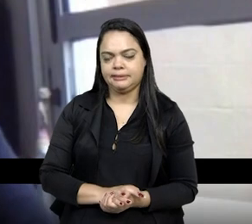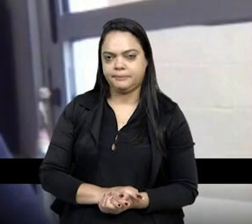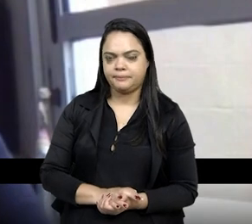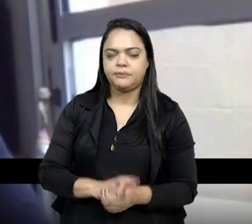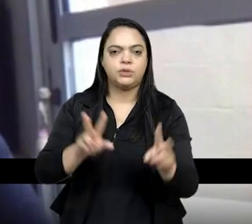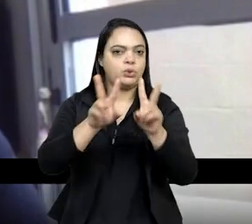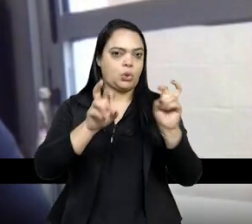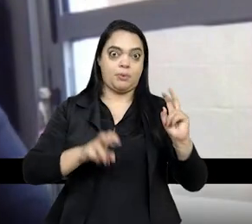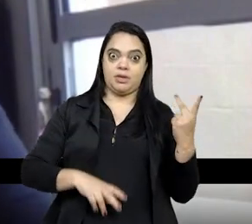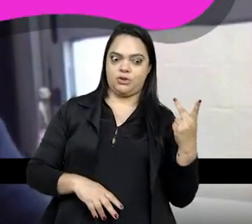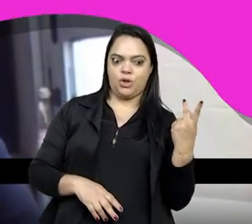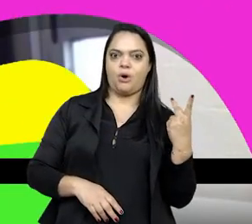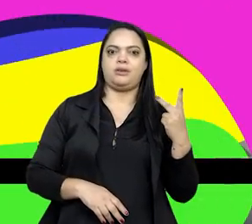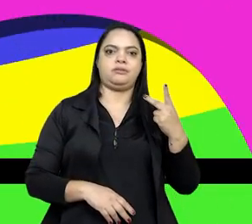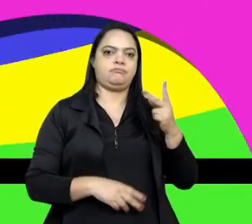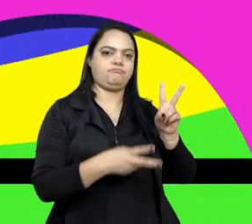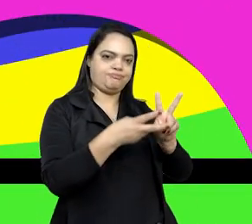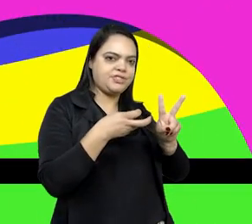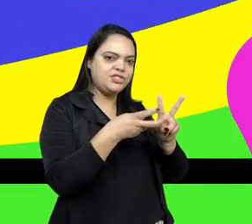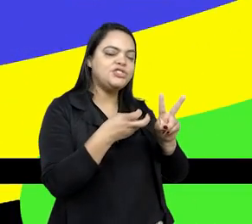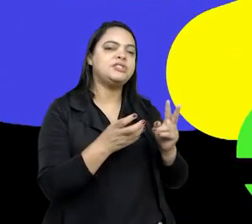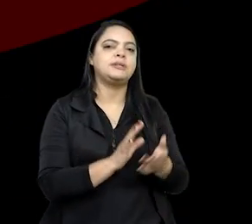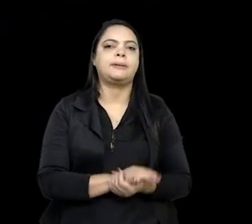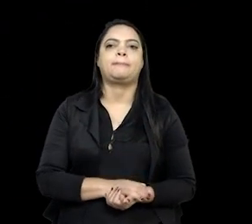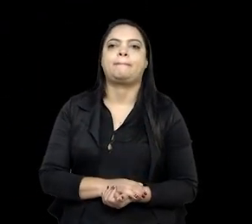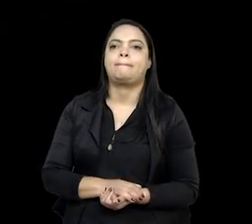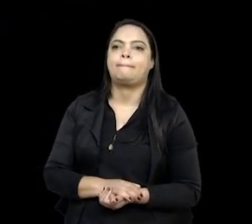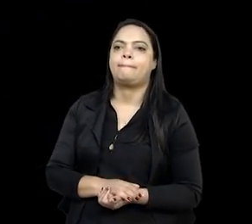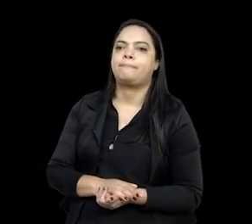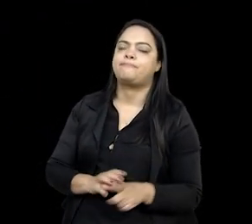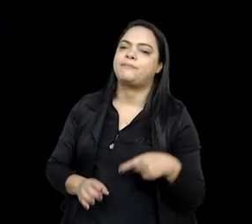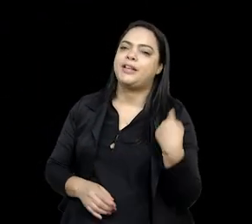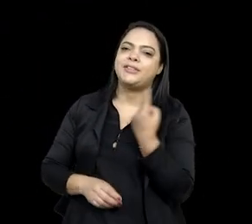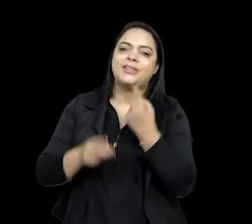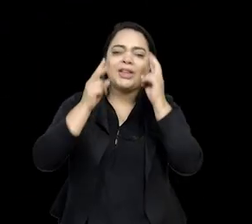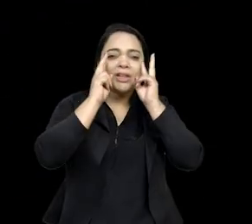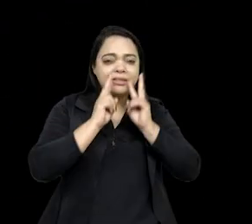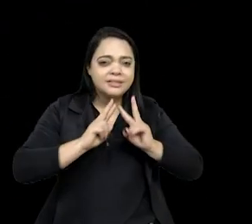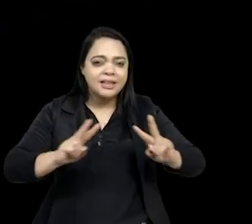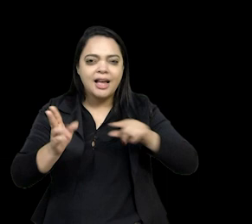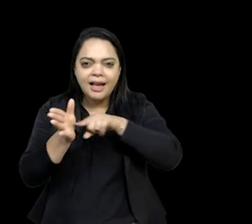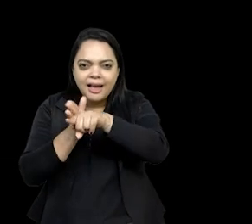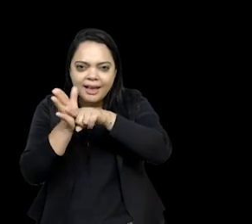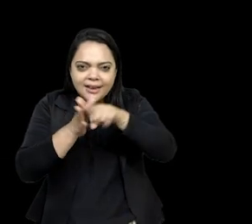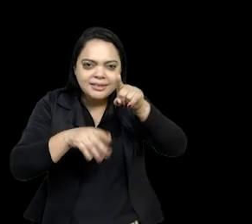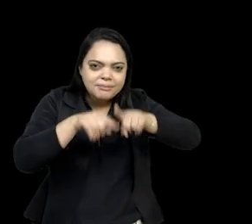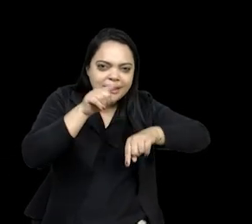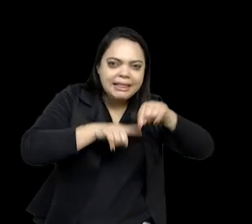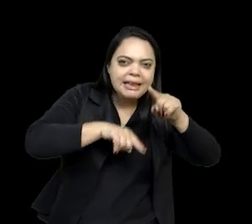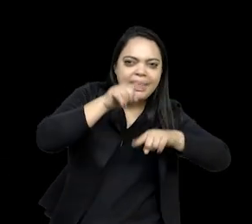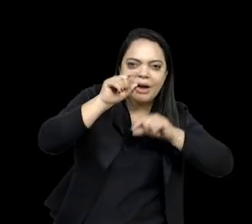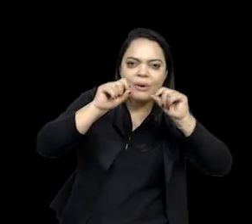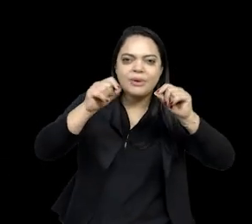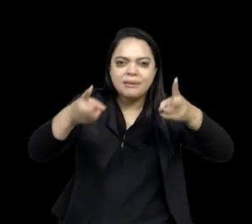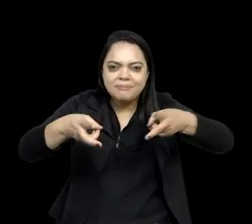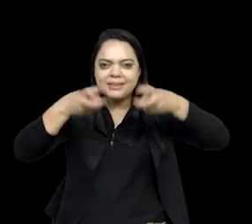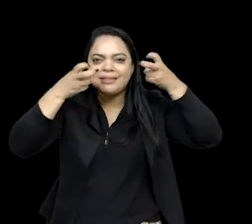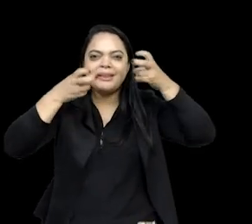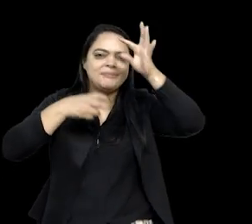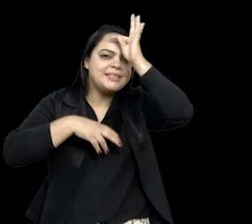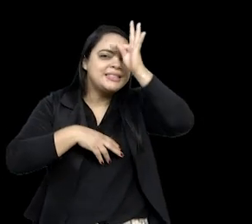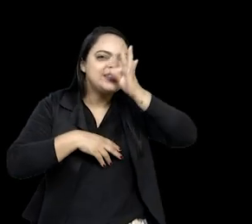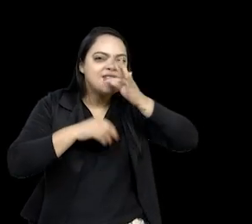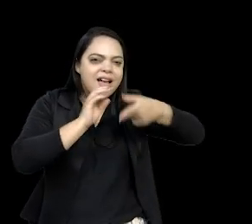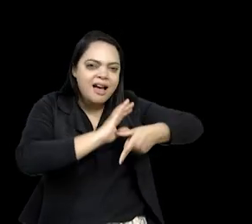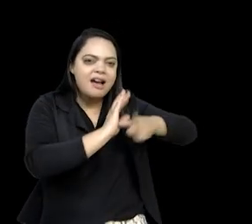sobre histórias indígenas? Muitas vezes, o que a gente verifica, analisando os materiais didáticos, né, os tradicionais,